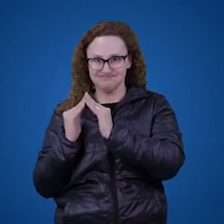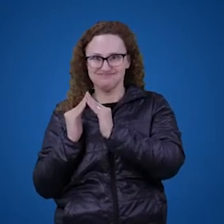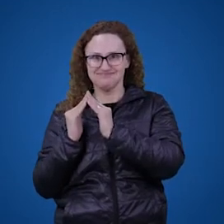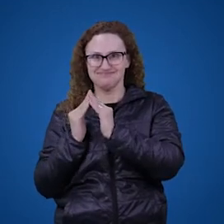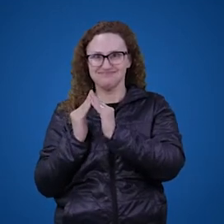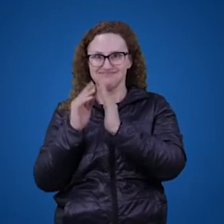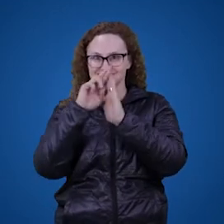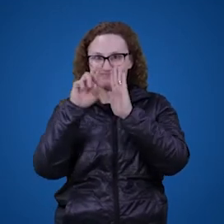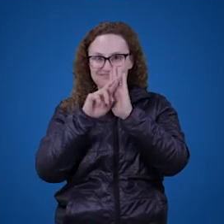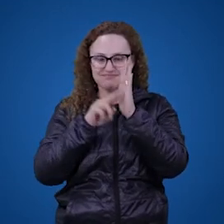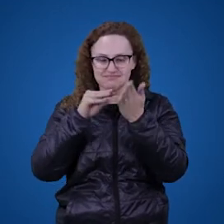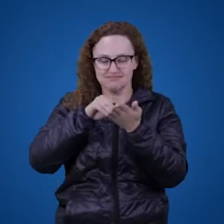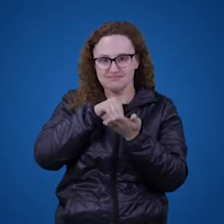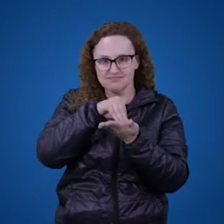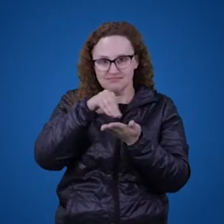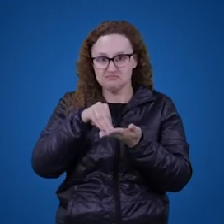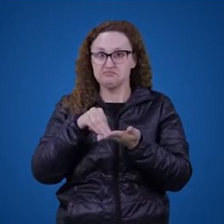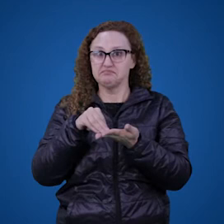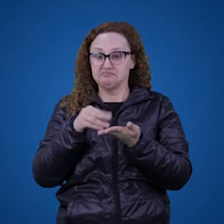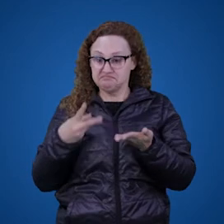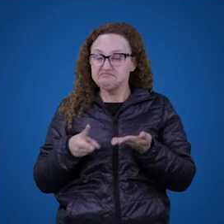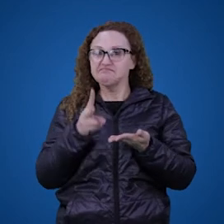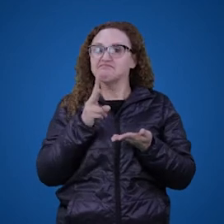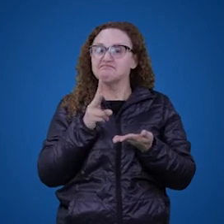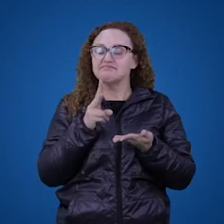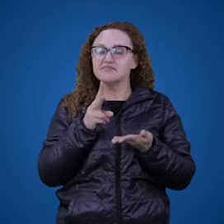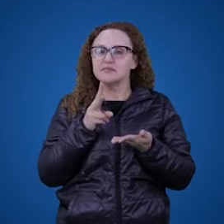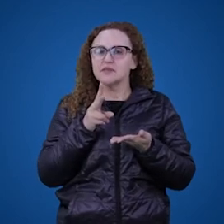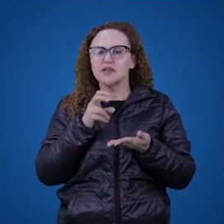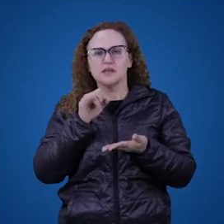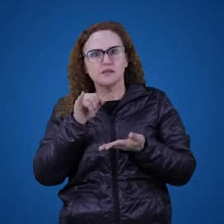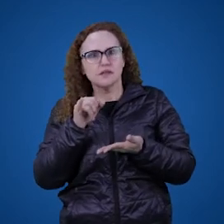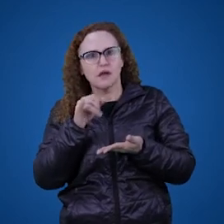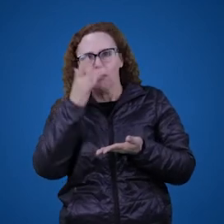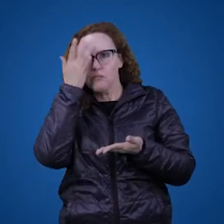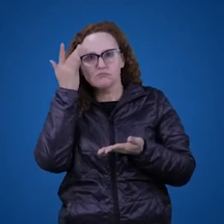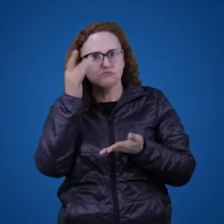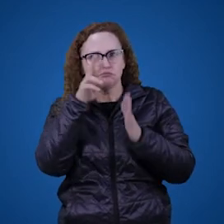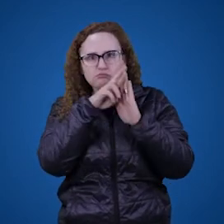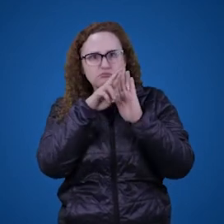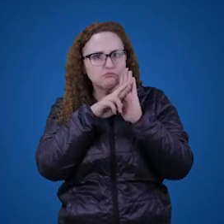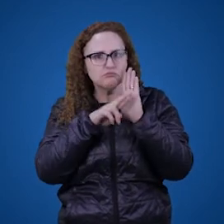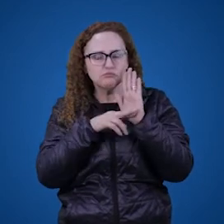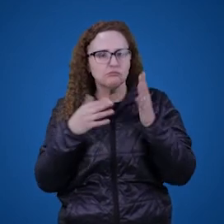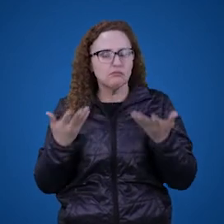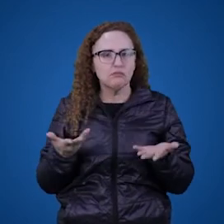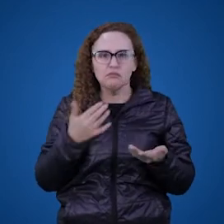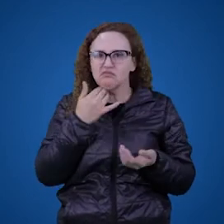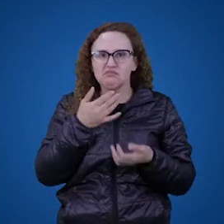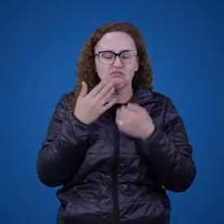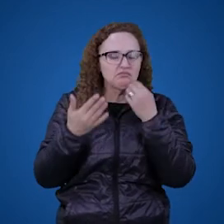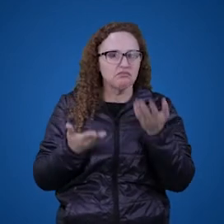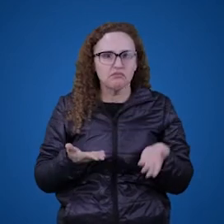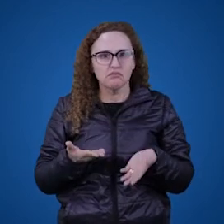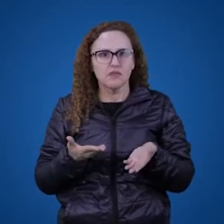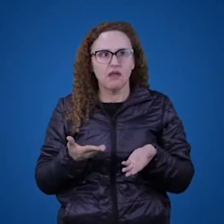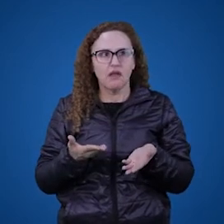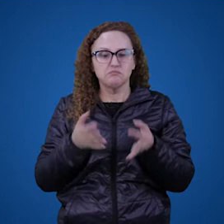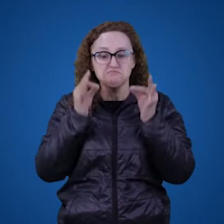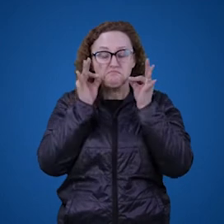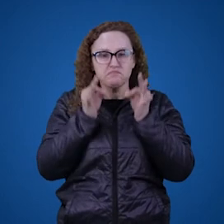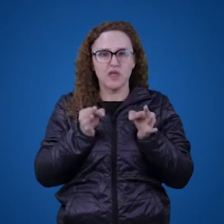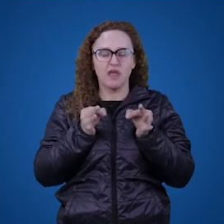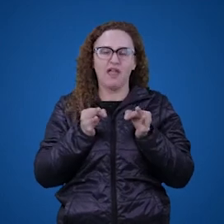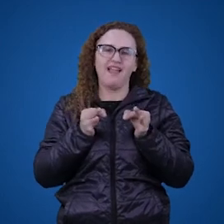o rei não se mexe assim e assim por diante. Se as pessoas não seguissem as regras do jogo e não se comportassem de